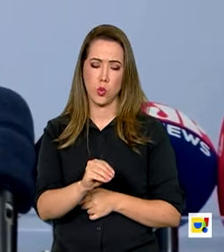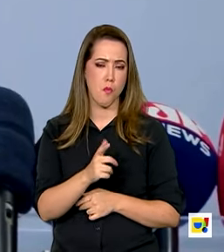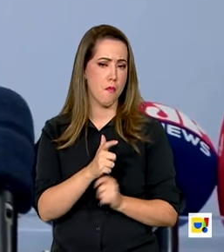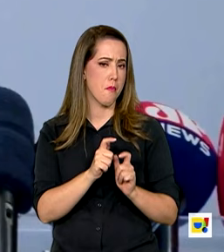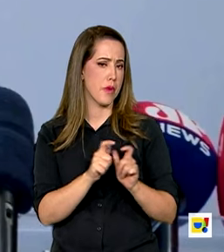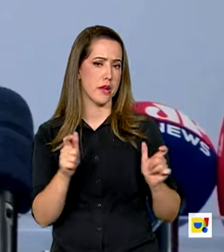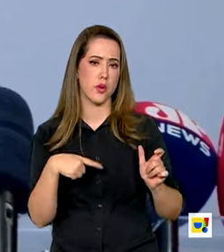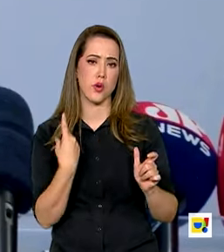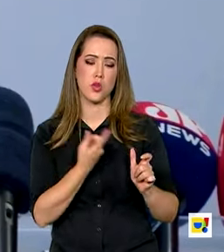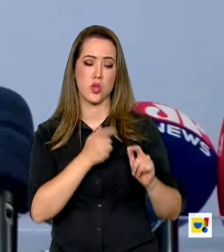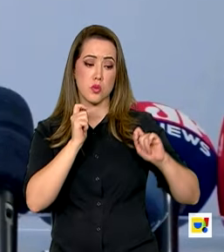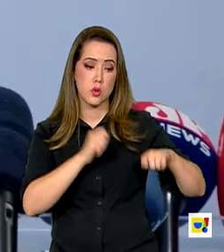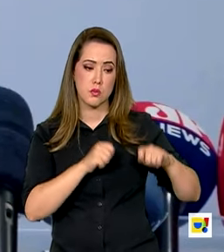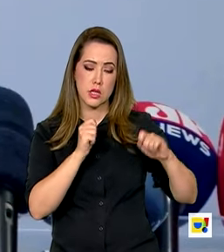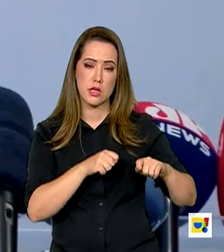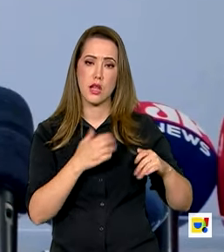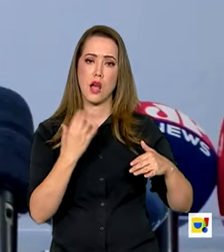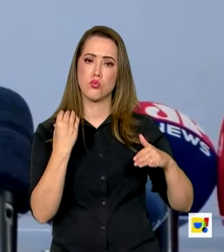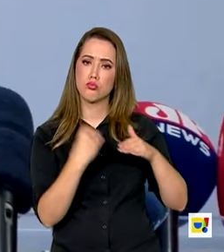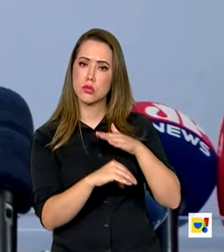vai ser o nosso mercado potencial internacional.